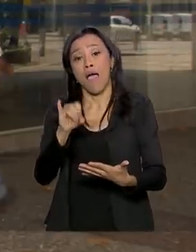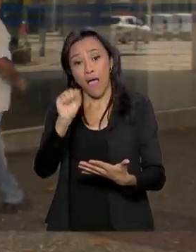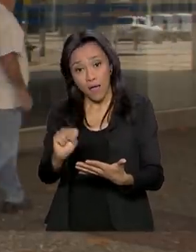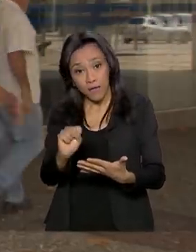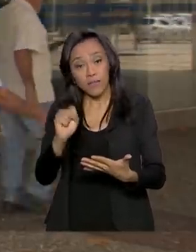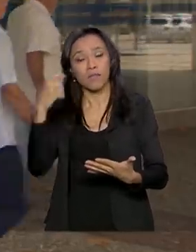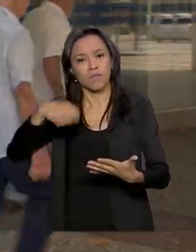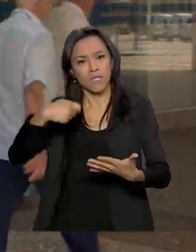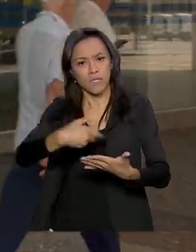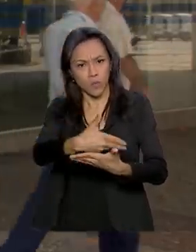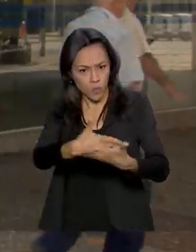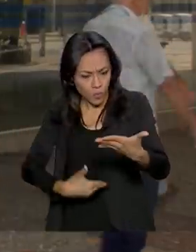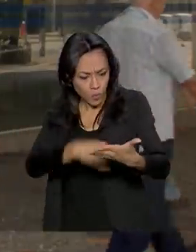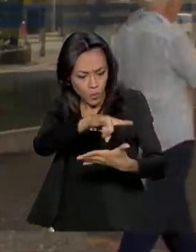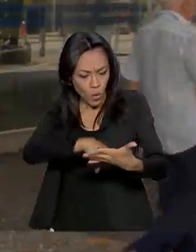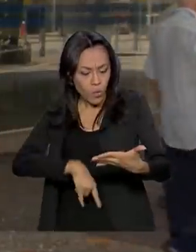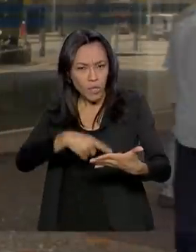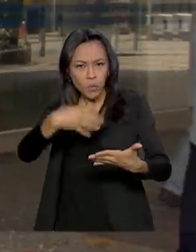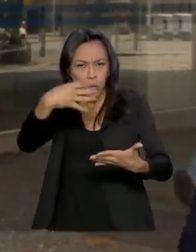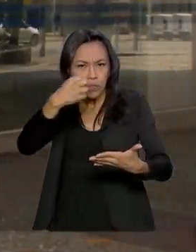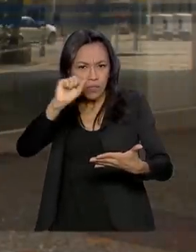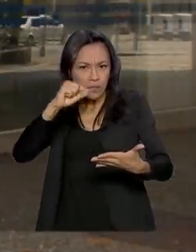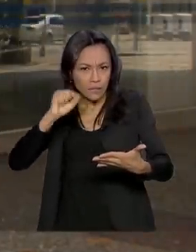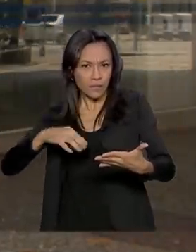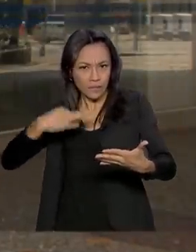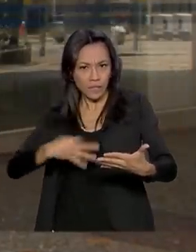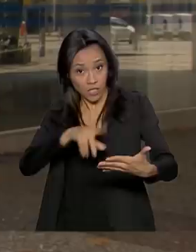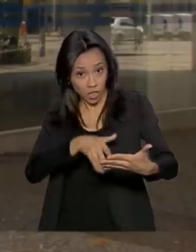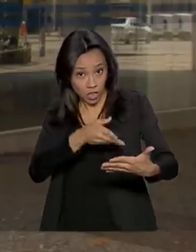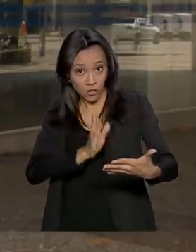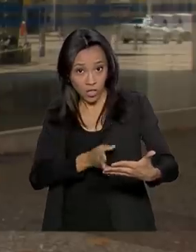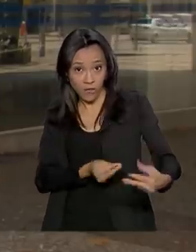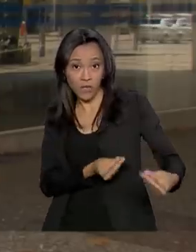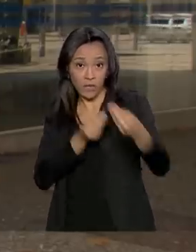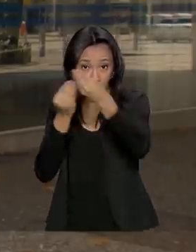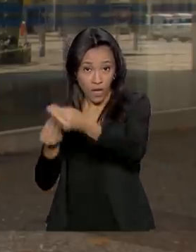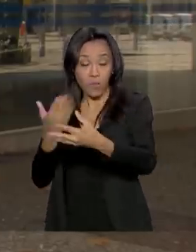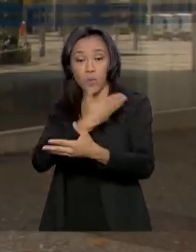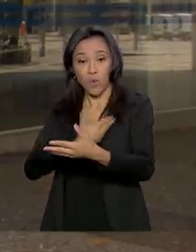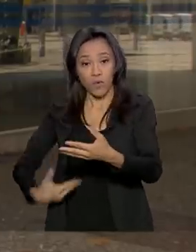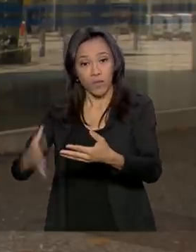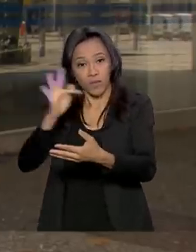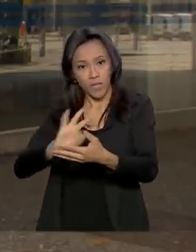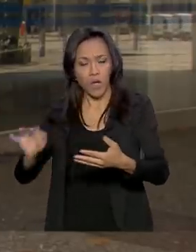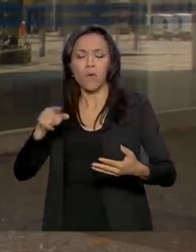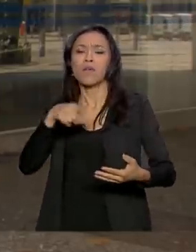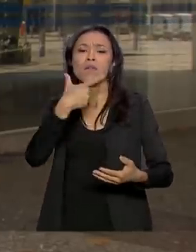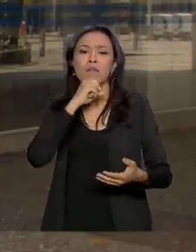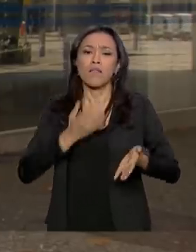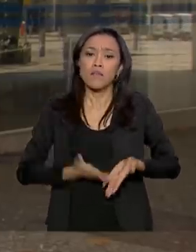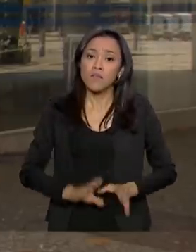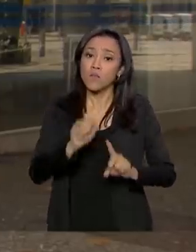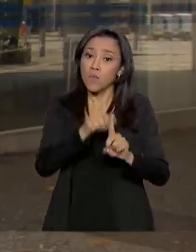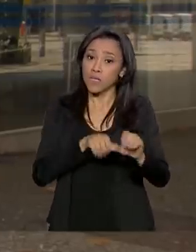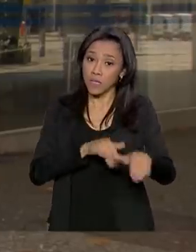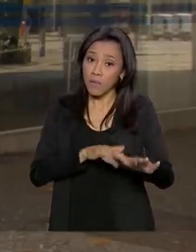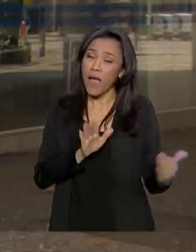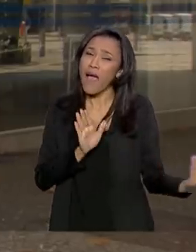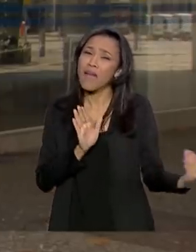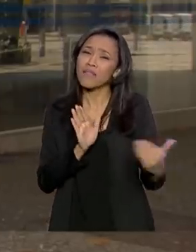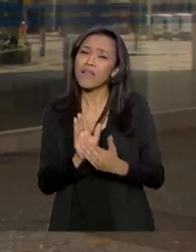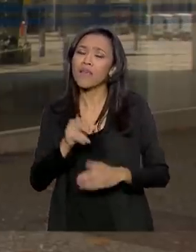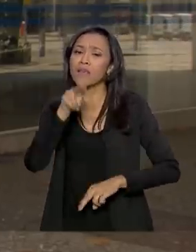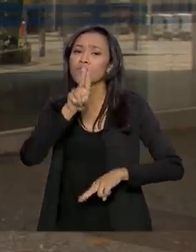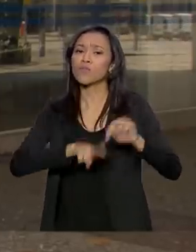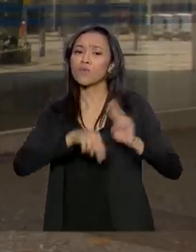sociais que foi entregue ao governo federal. A gente lembra que os trabalhadores nascidos em setembro podem sacar os abonos até junho do ano que vem.